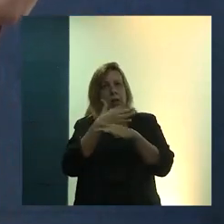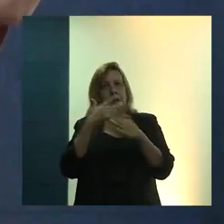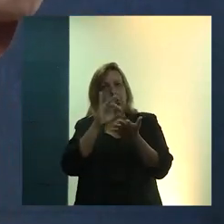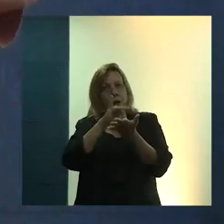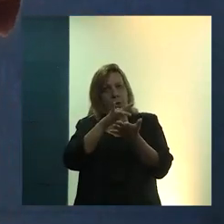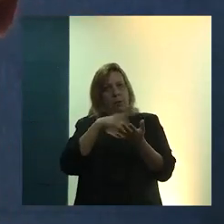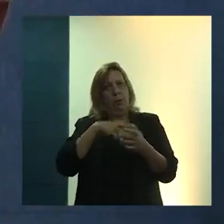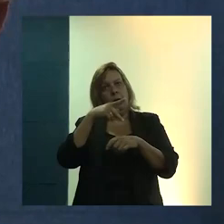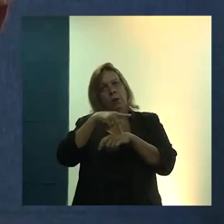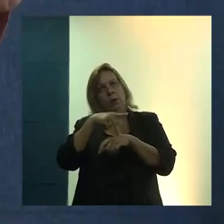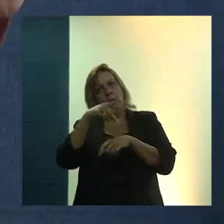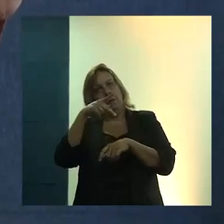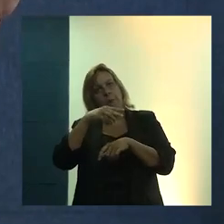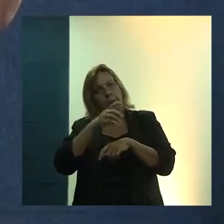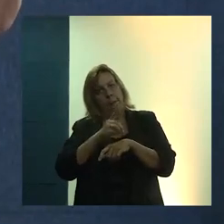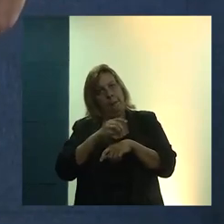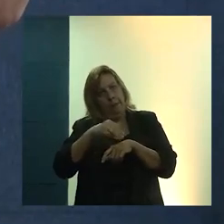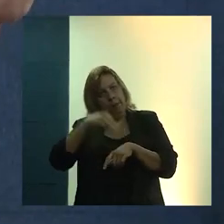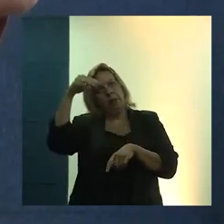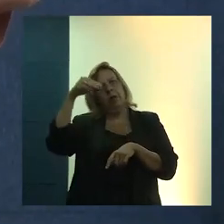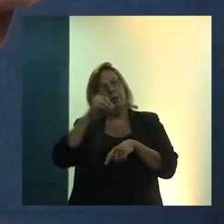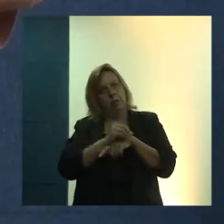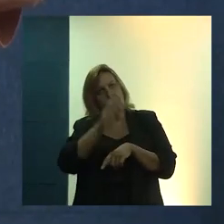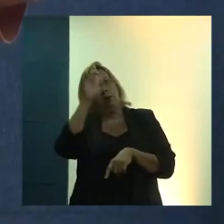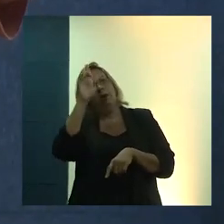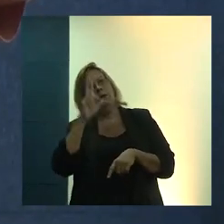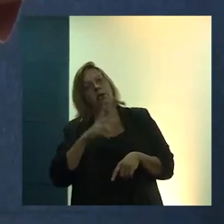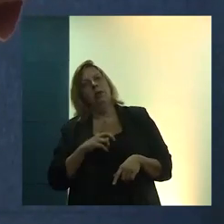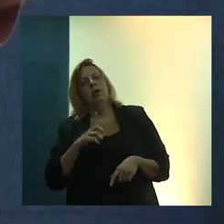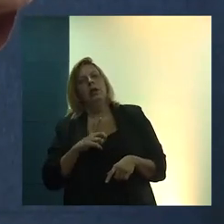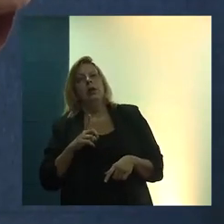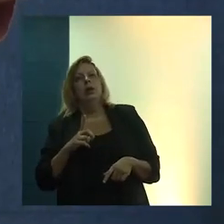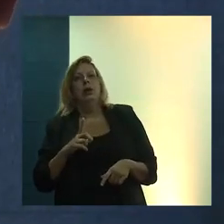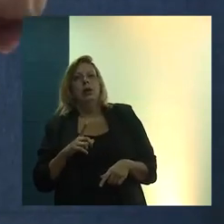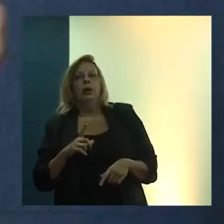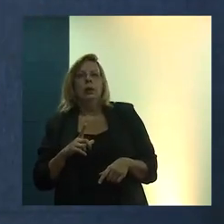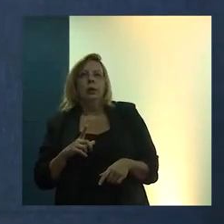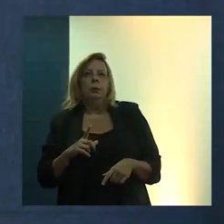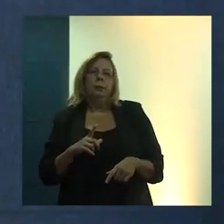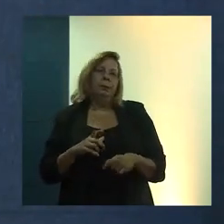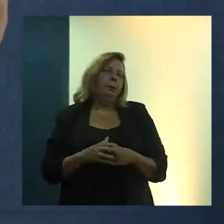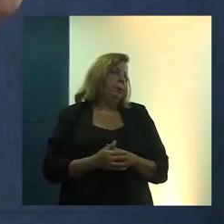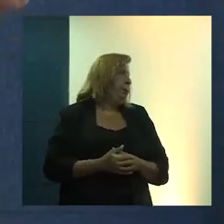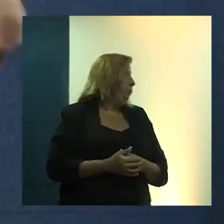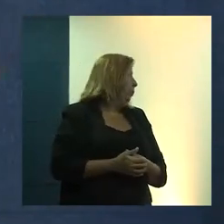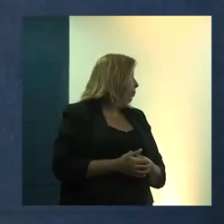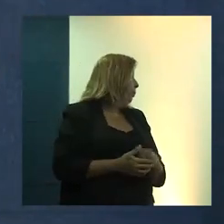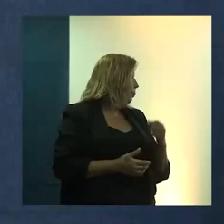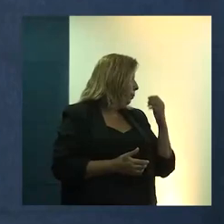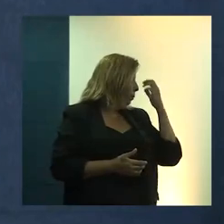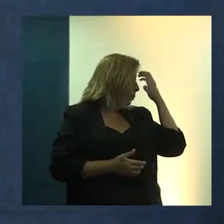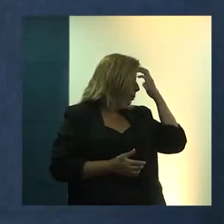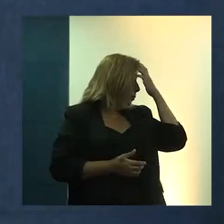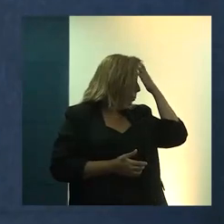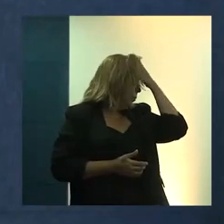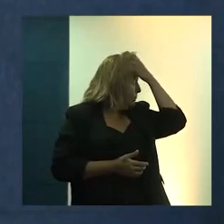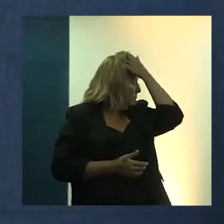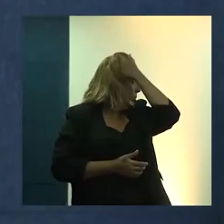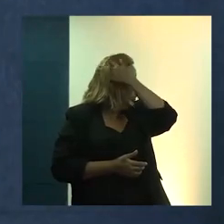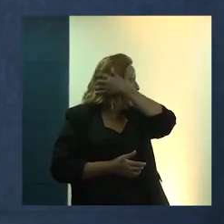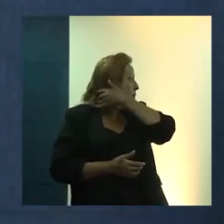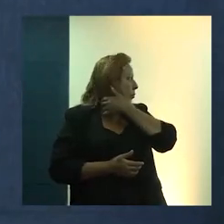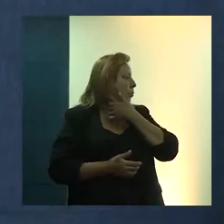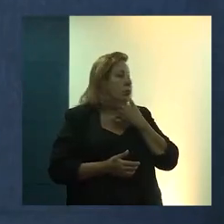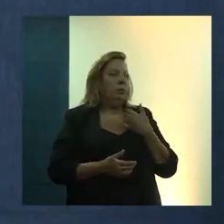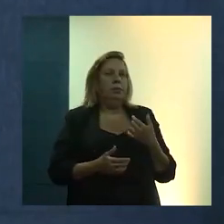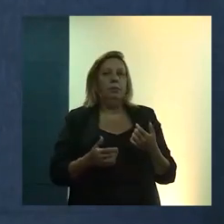-graduação atuando no estrito senso, basicamente, mestrado, doutorado e pós-doutorado, e o campo, esse